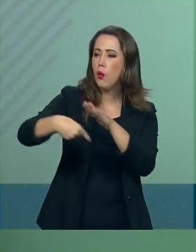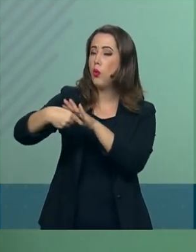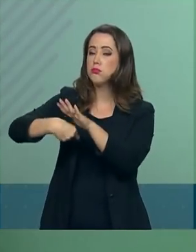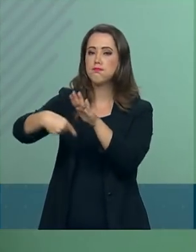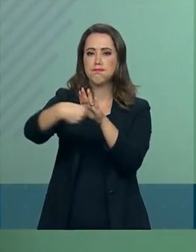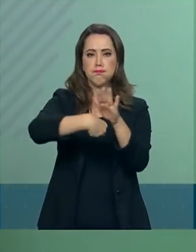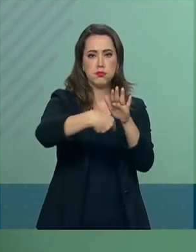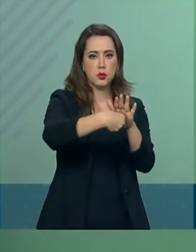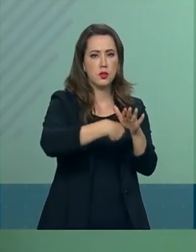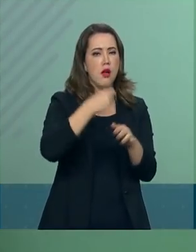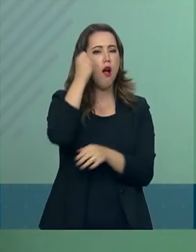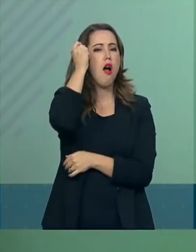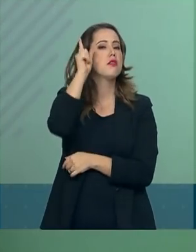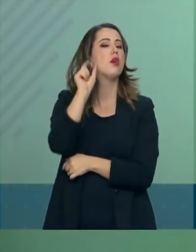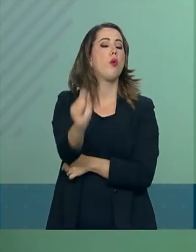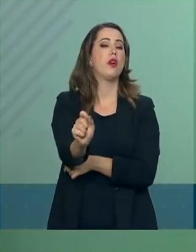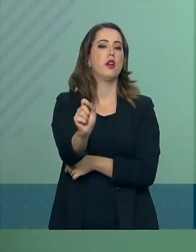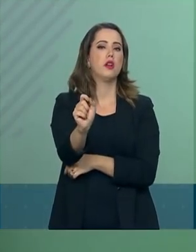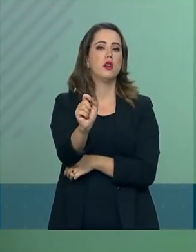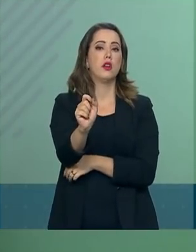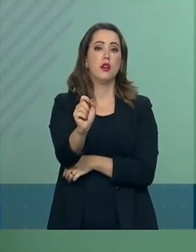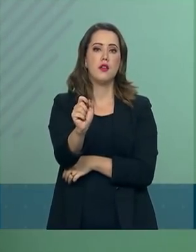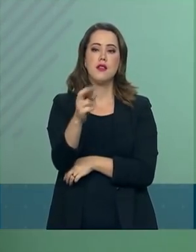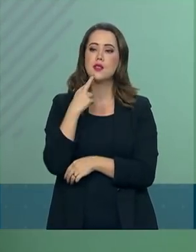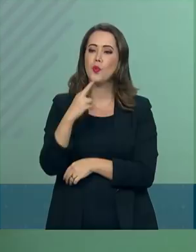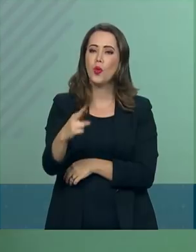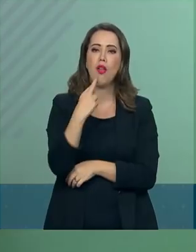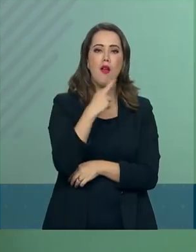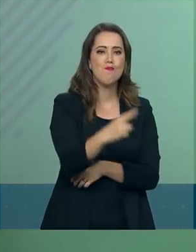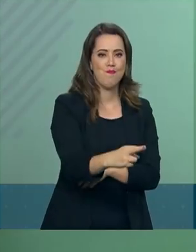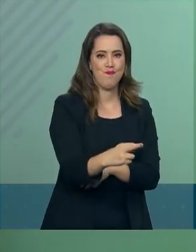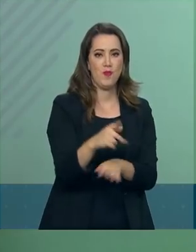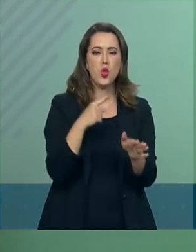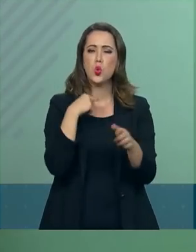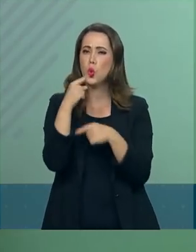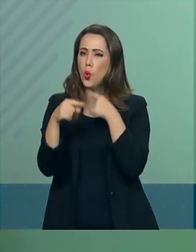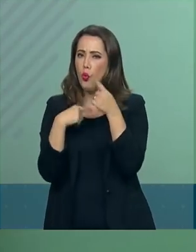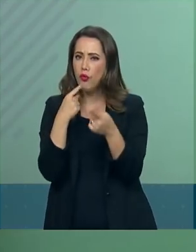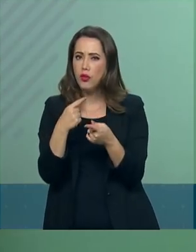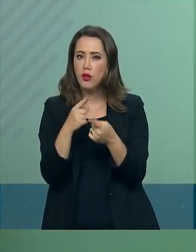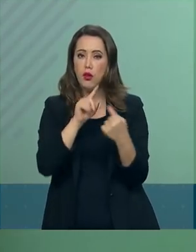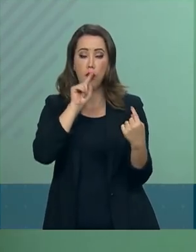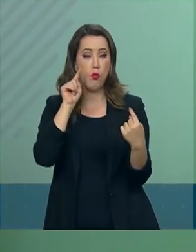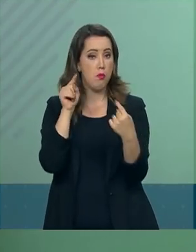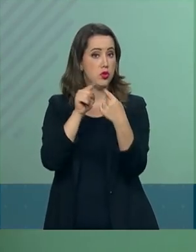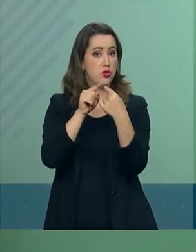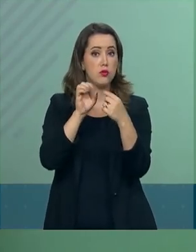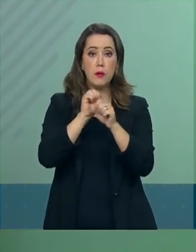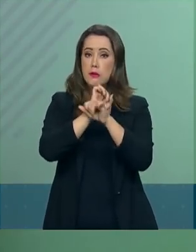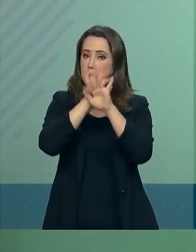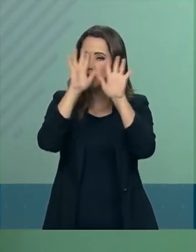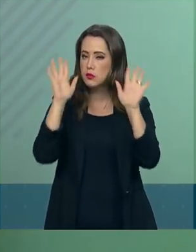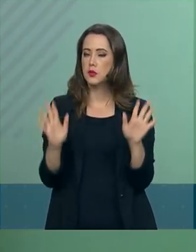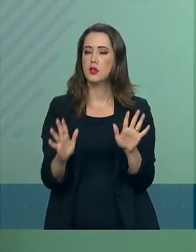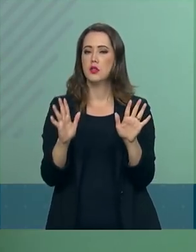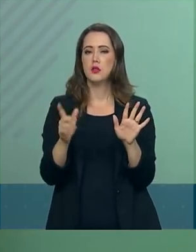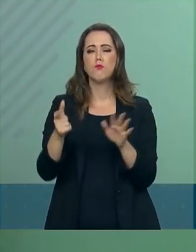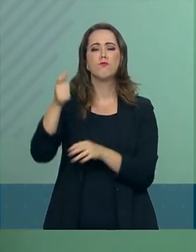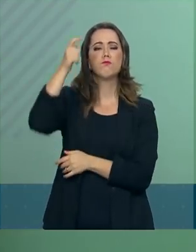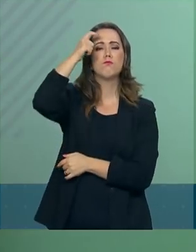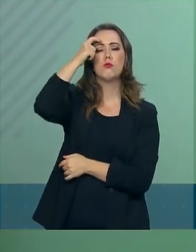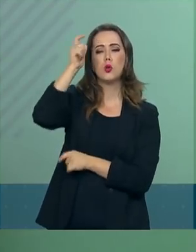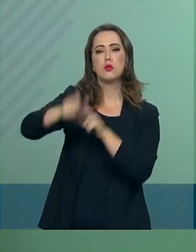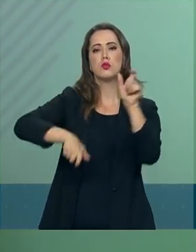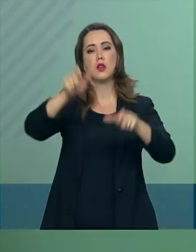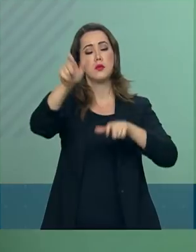tirar dúvidas do cidadão comum com objetividade e transparência, além de conscientizar a